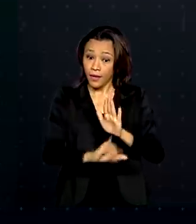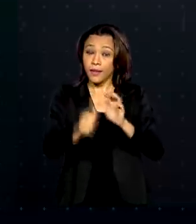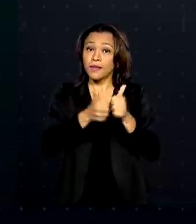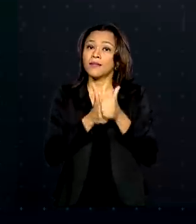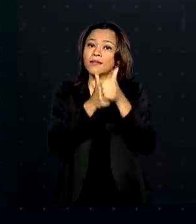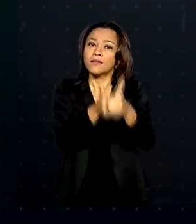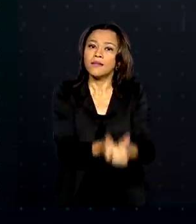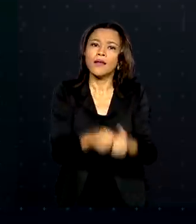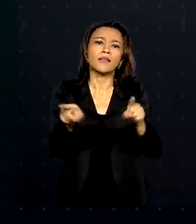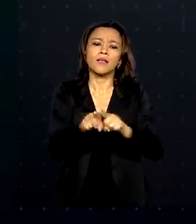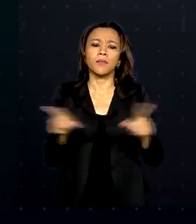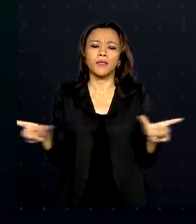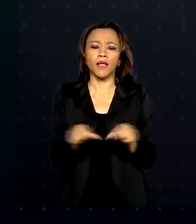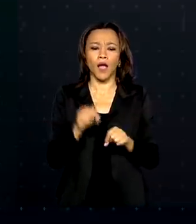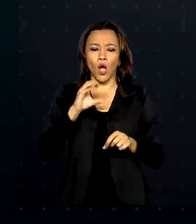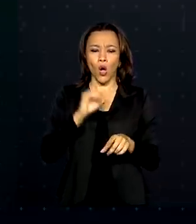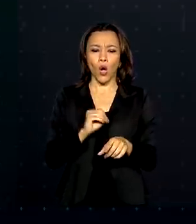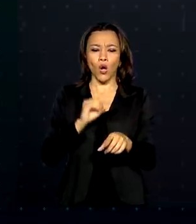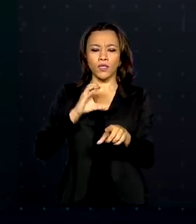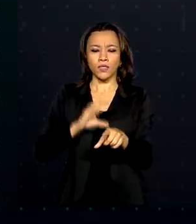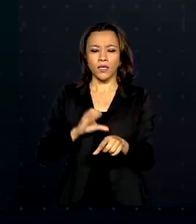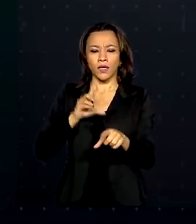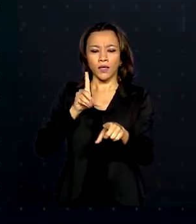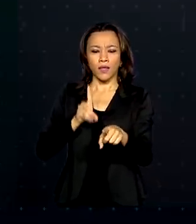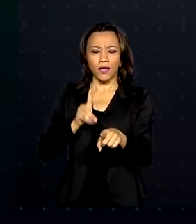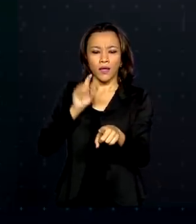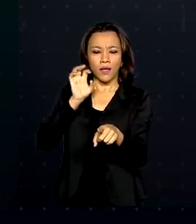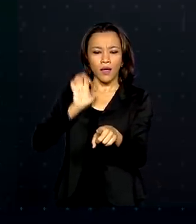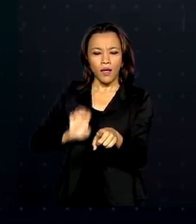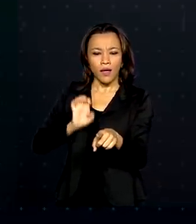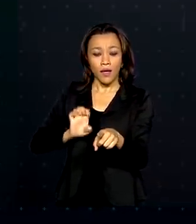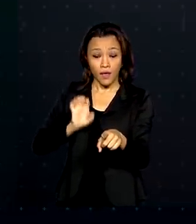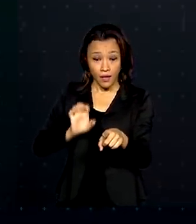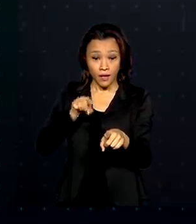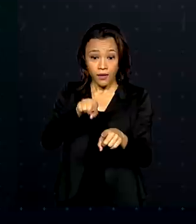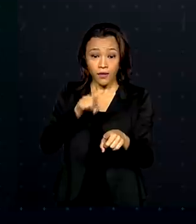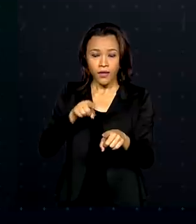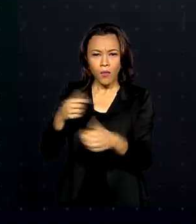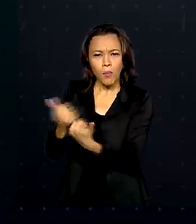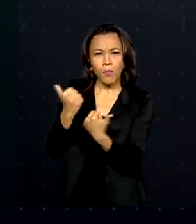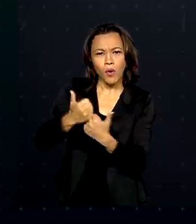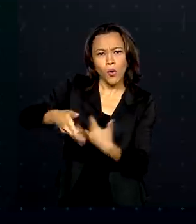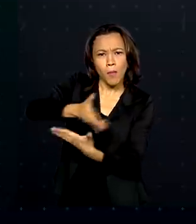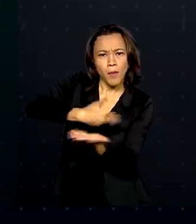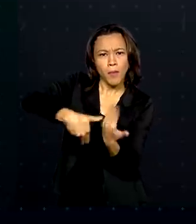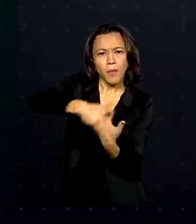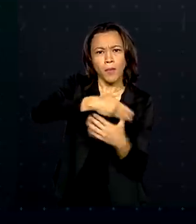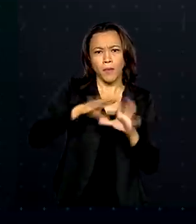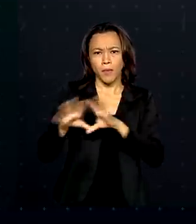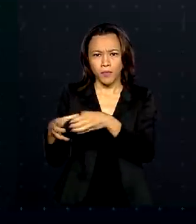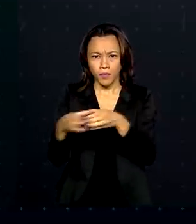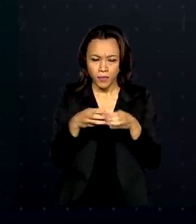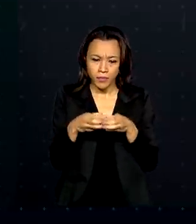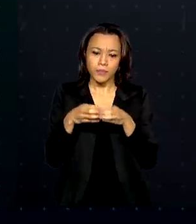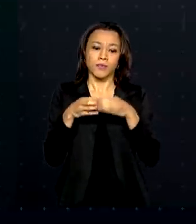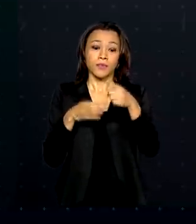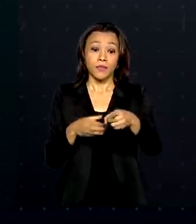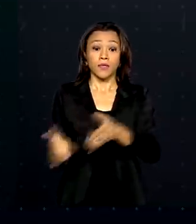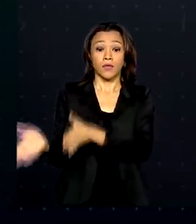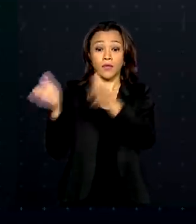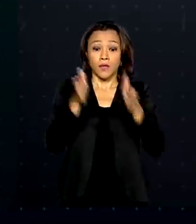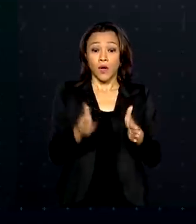as recomendações da OCDE, a Organização para a Cooperação e Desenvolvimento Econômico. No pilar Facilitação de